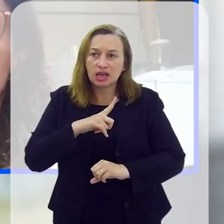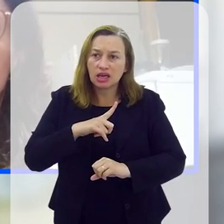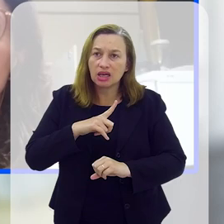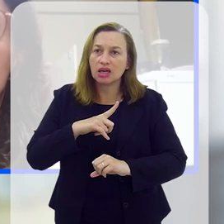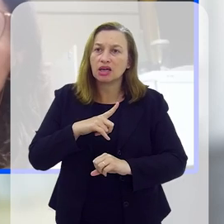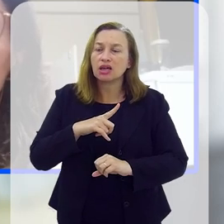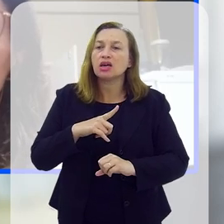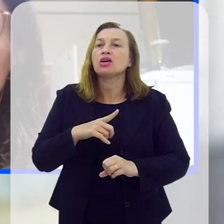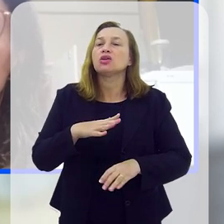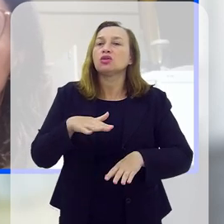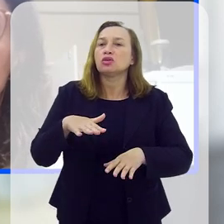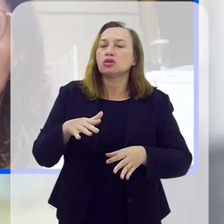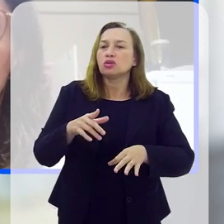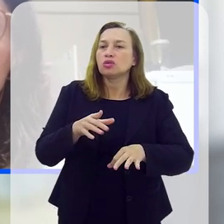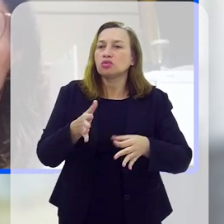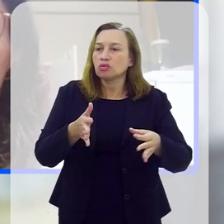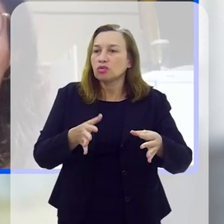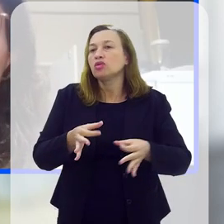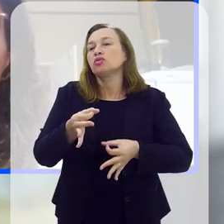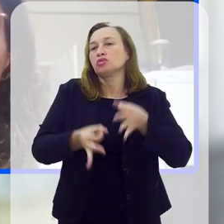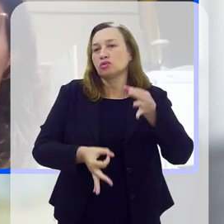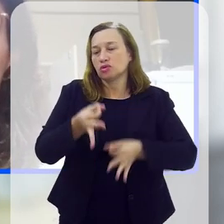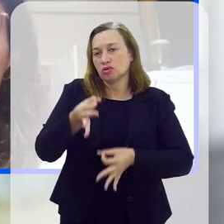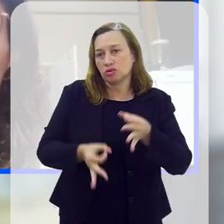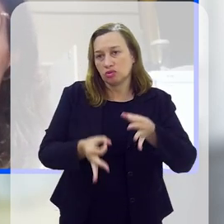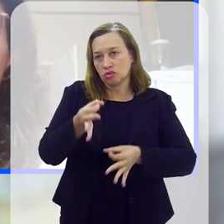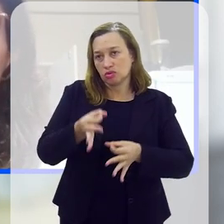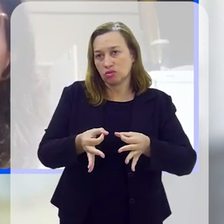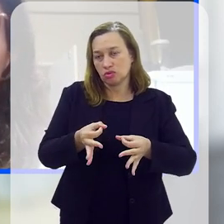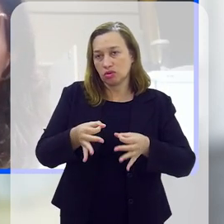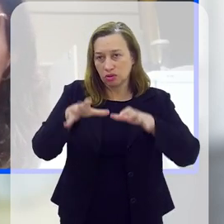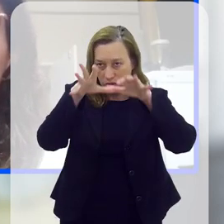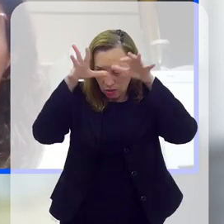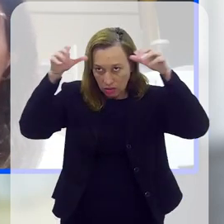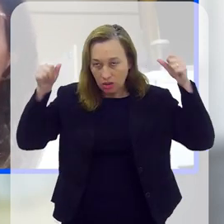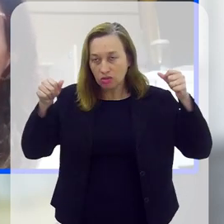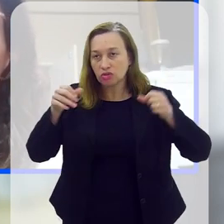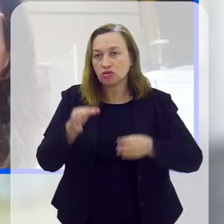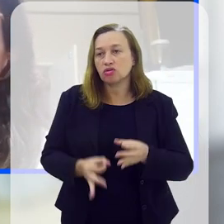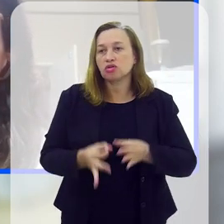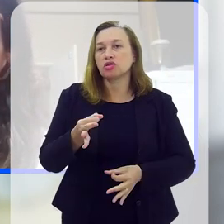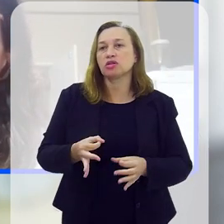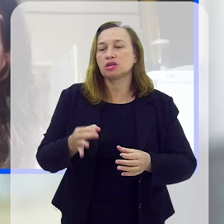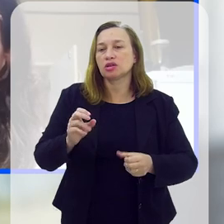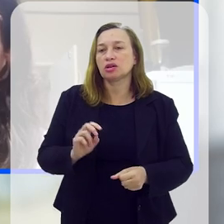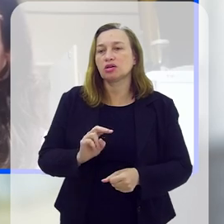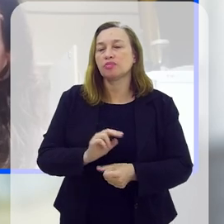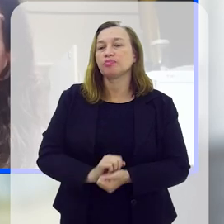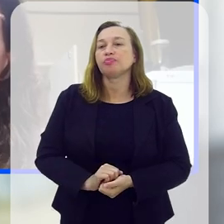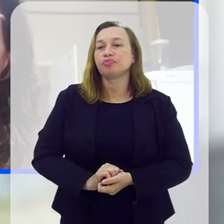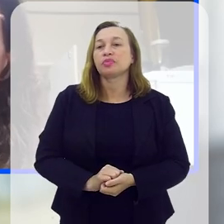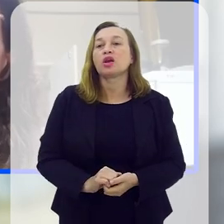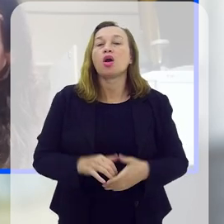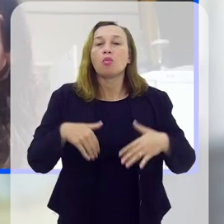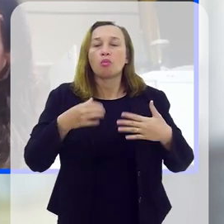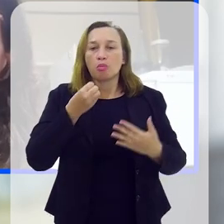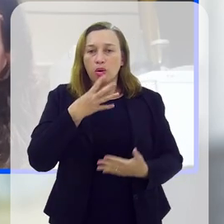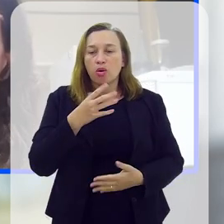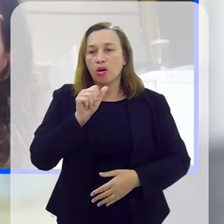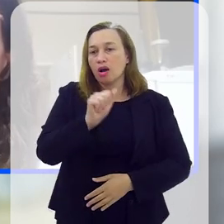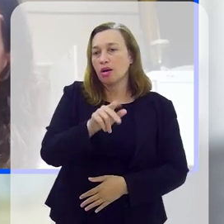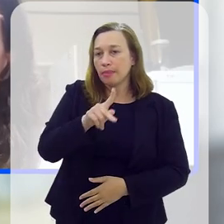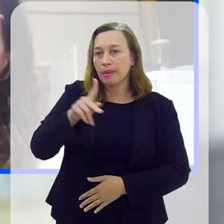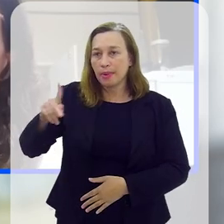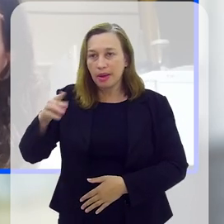correndo aí pelos trâmites do Tribunal de Justiça até que a medida protetiva esteja acessível. Bom, o